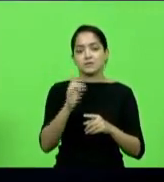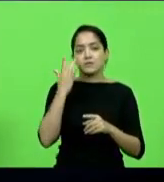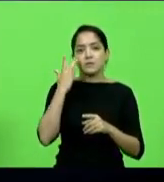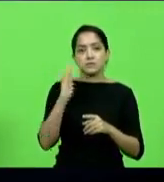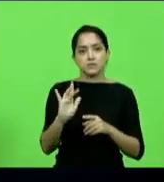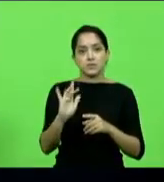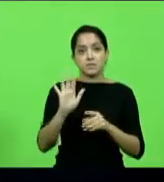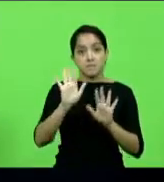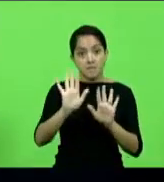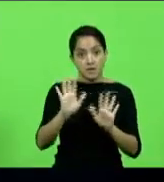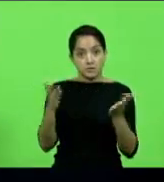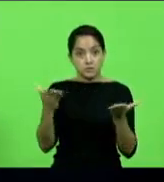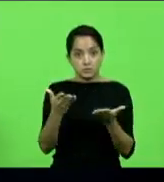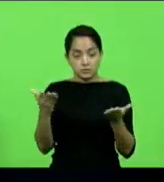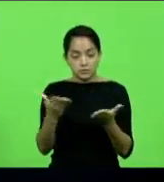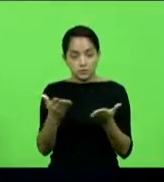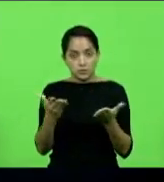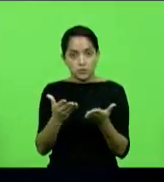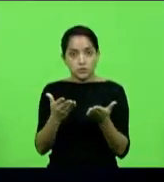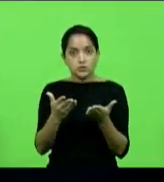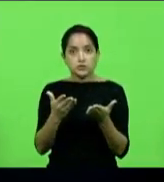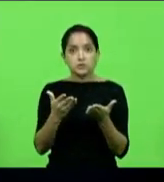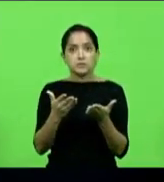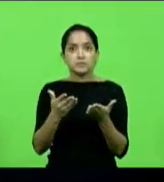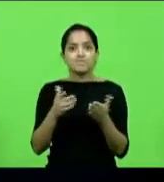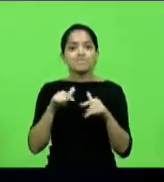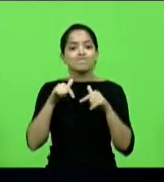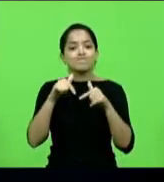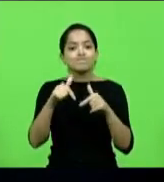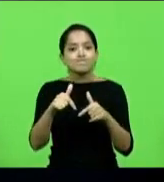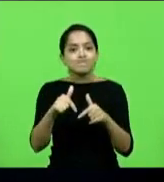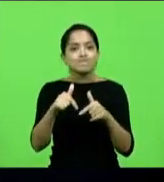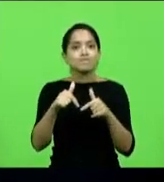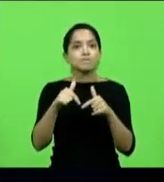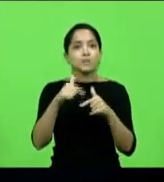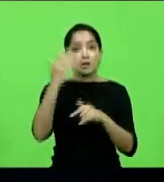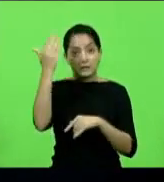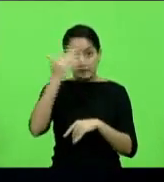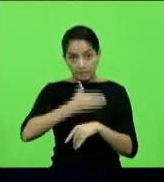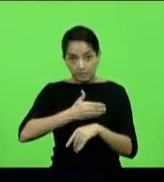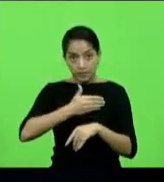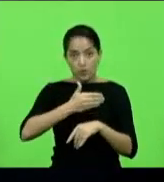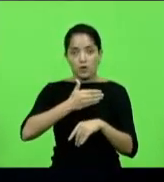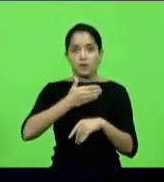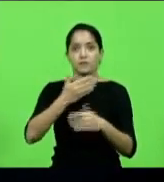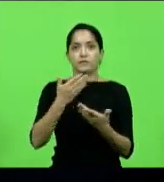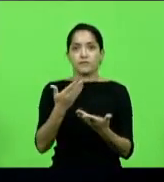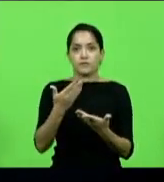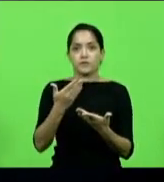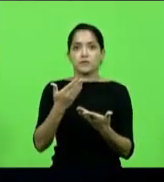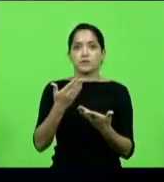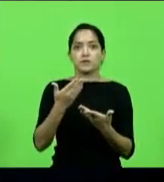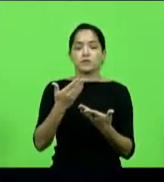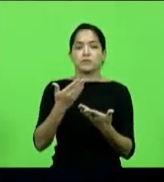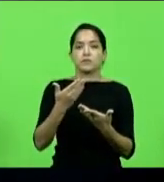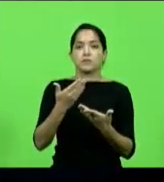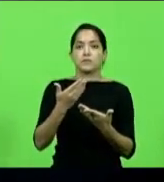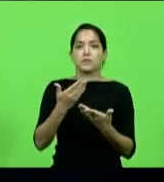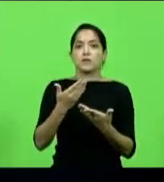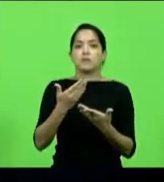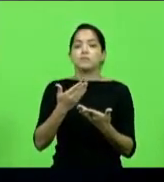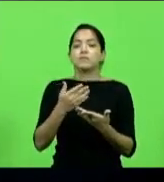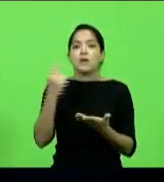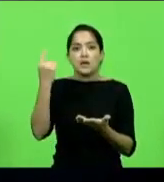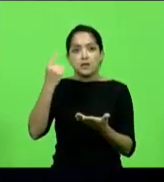o seguinte, estou fazendo um posicionamento, até que provem, condenem, tornem réu e condenem,